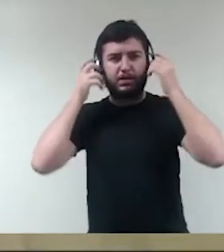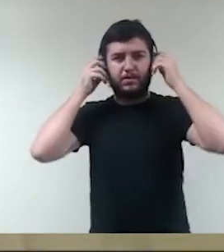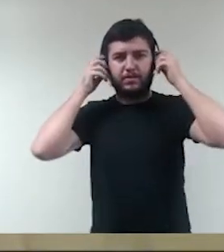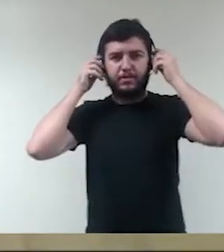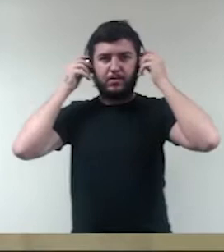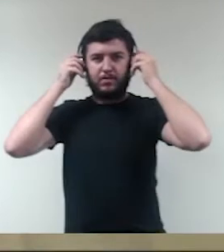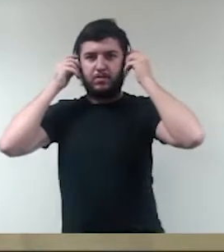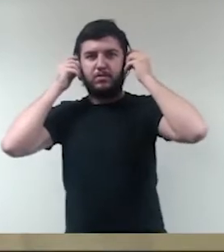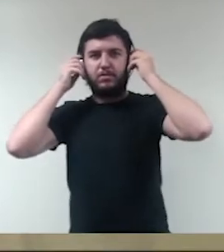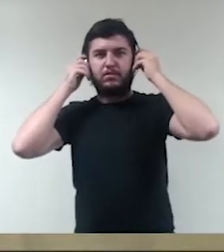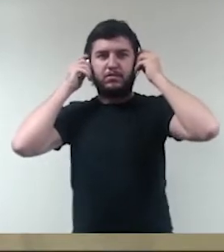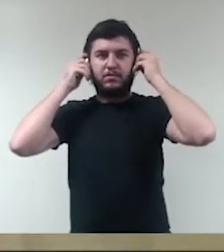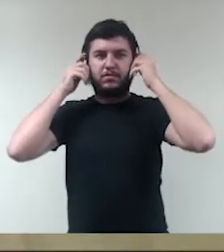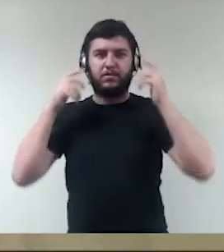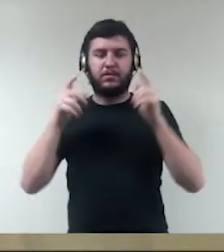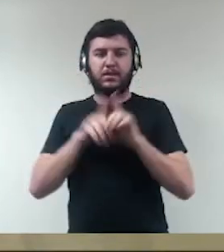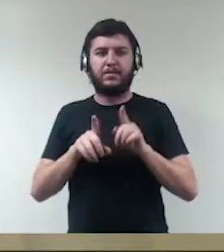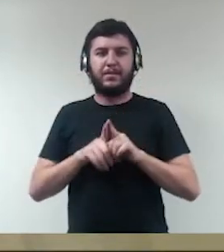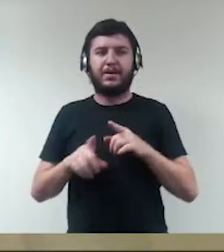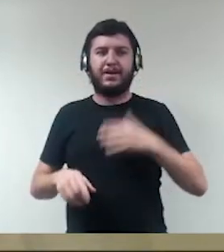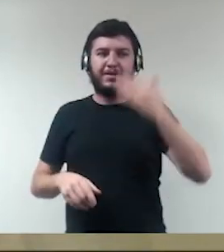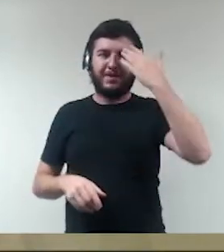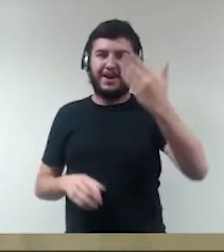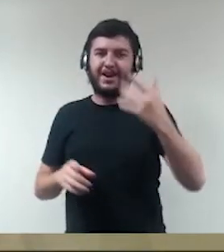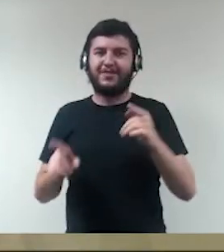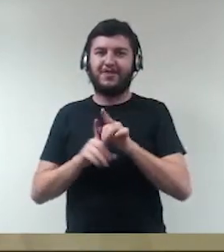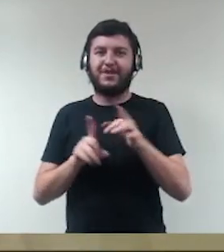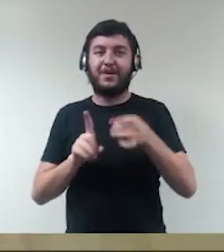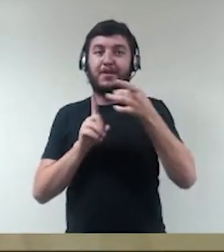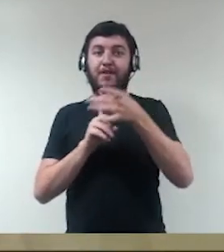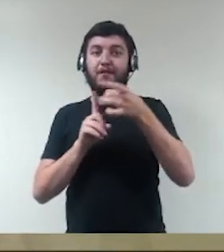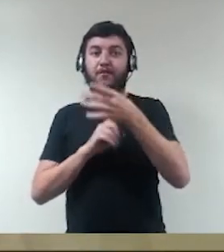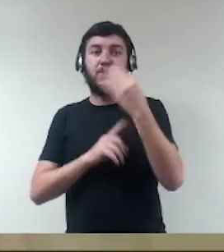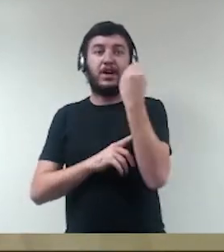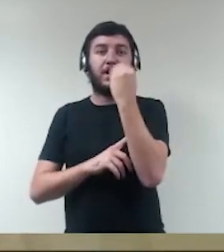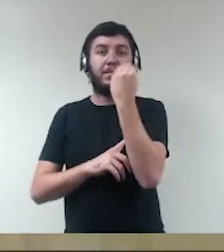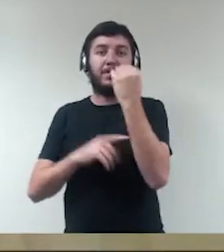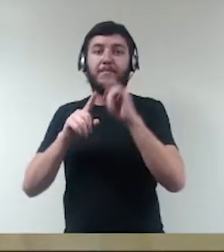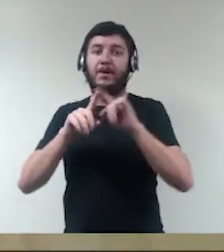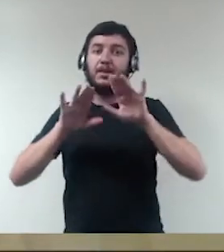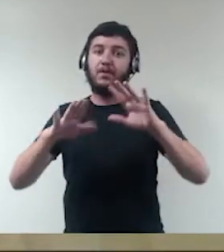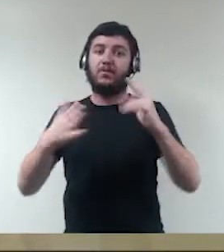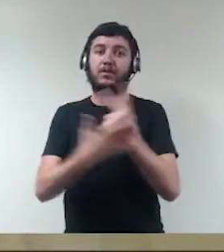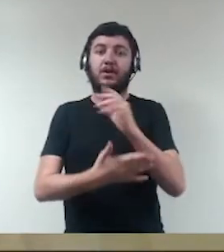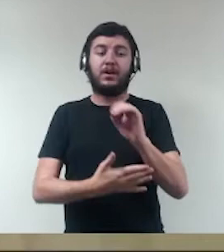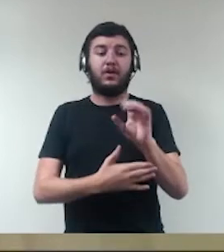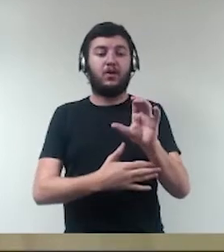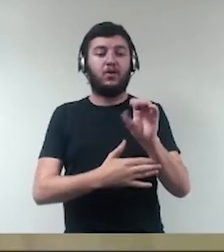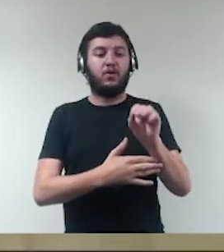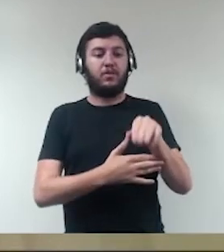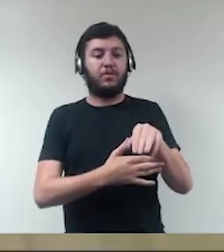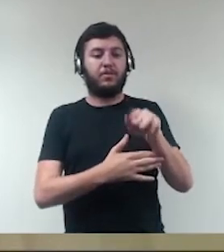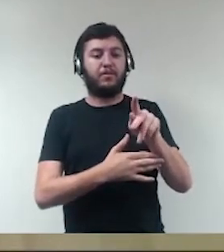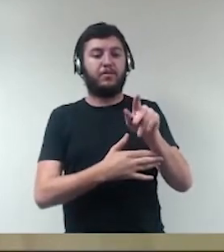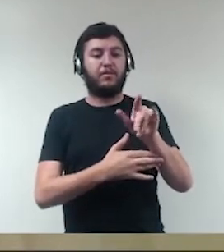vulnerabilidade, né, etc. E o compliance, como ele lida com riscos, né, esse aumenta